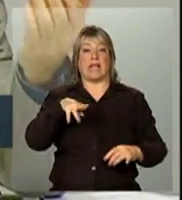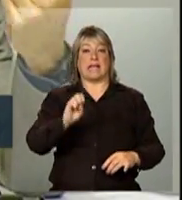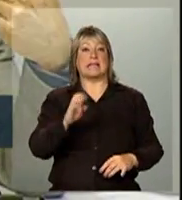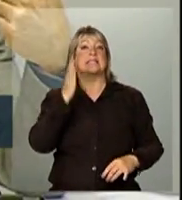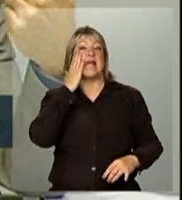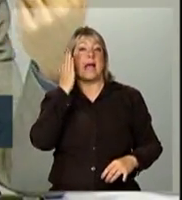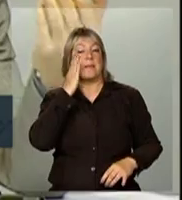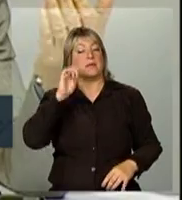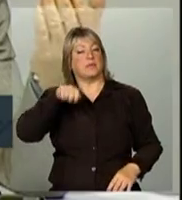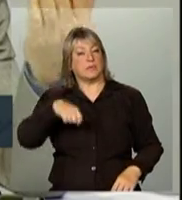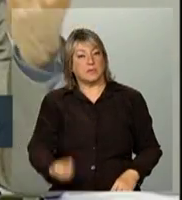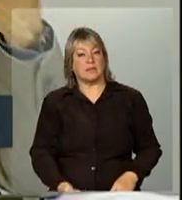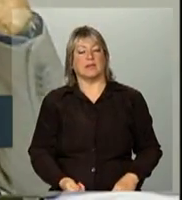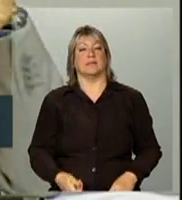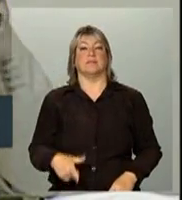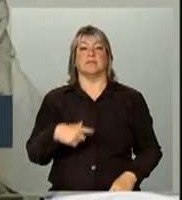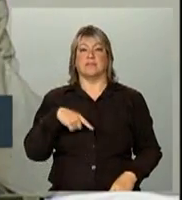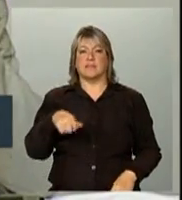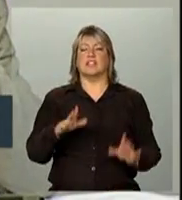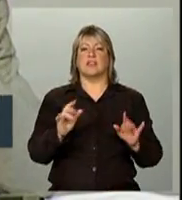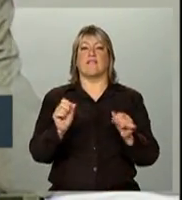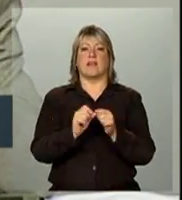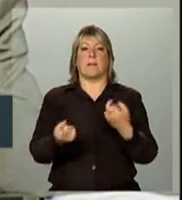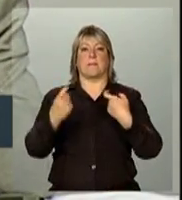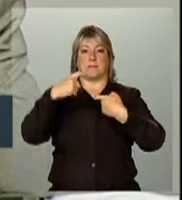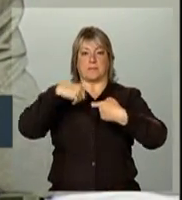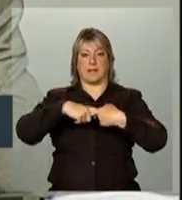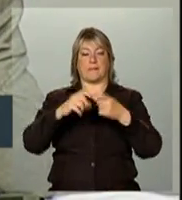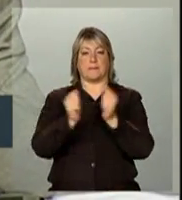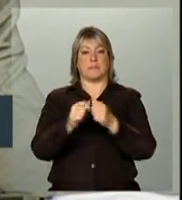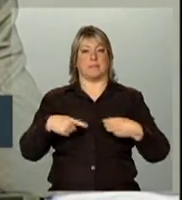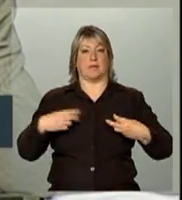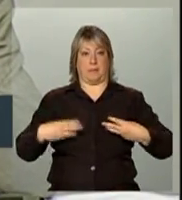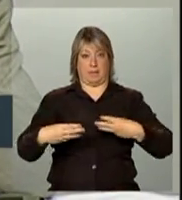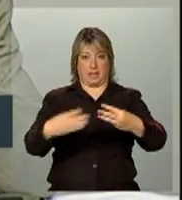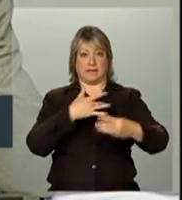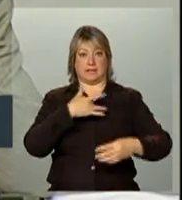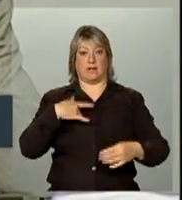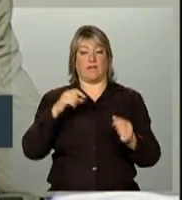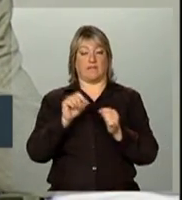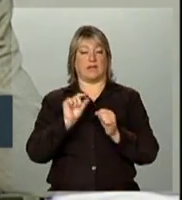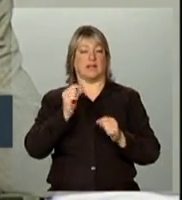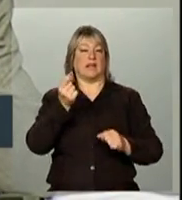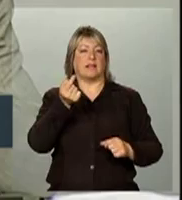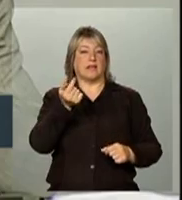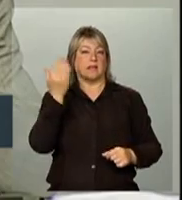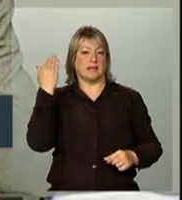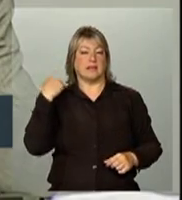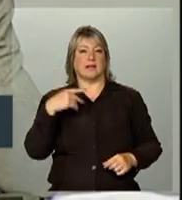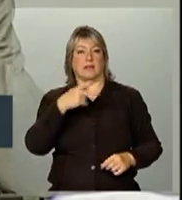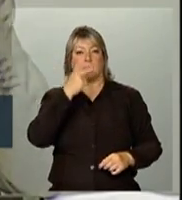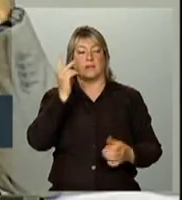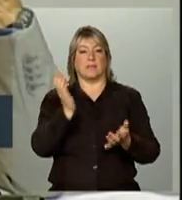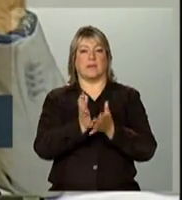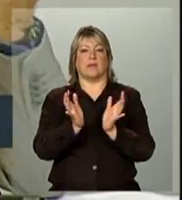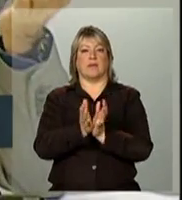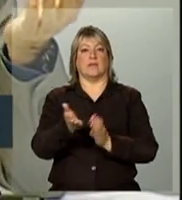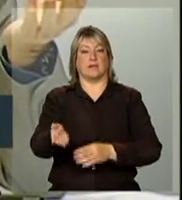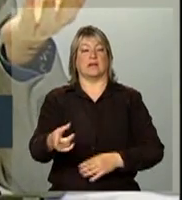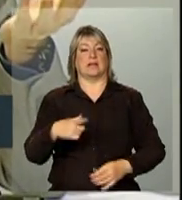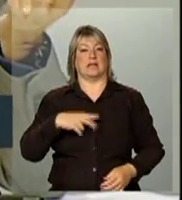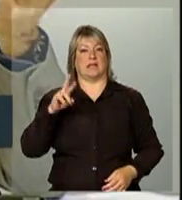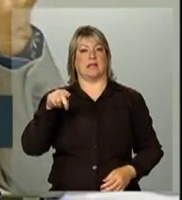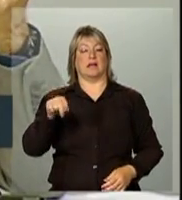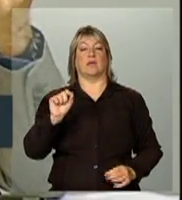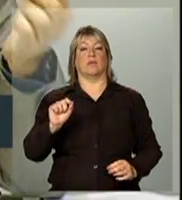que o movimento social já fez, inclusive com a parceria que o Ministério já fez há um tempo atrás com o Zaid, que está aqui representado, que